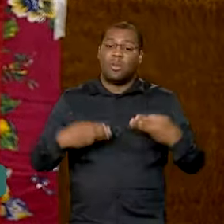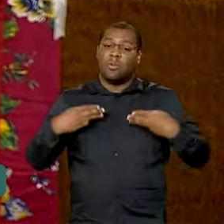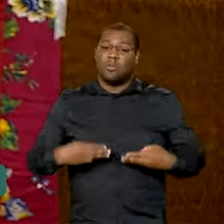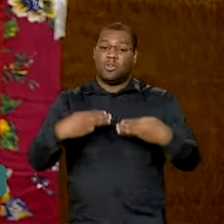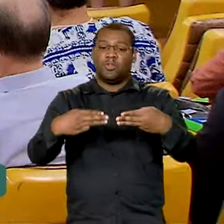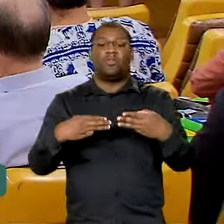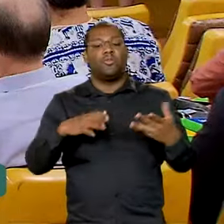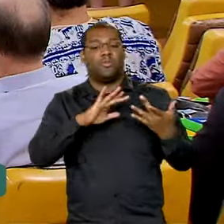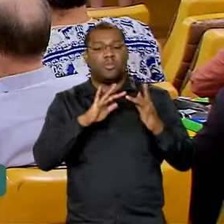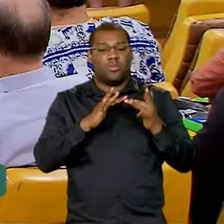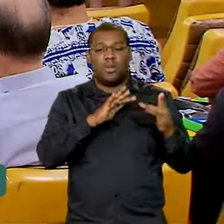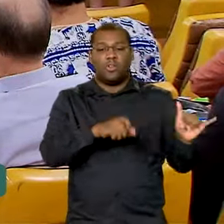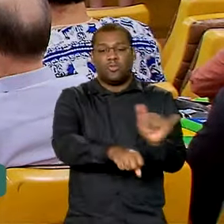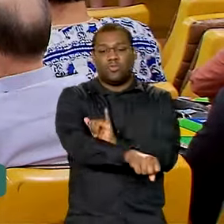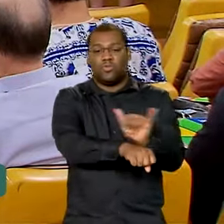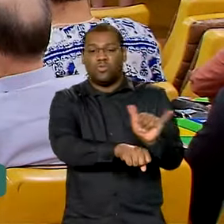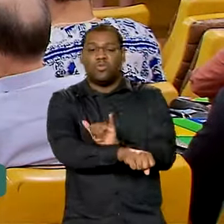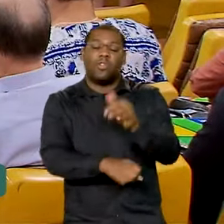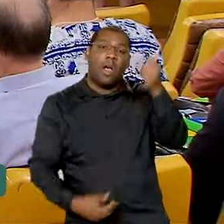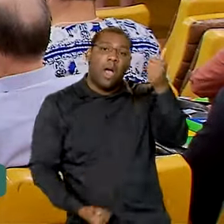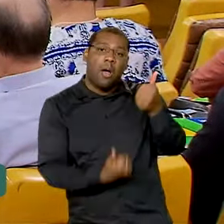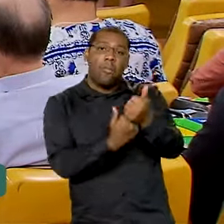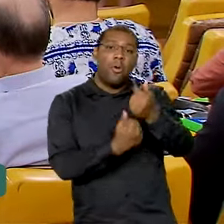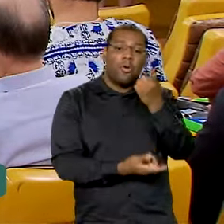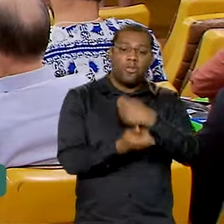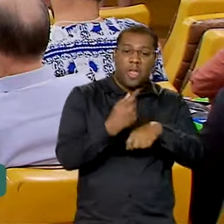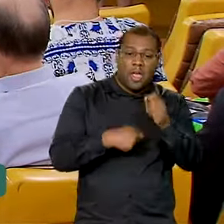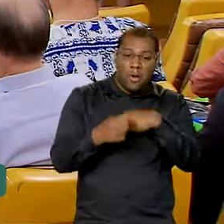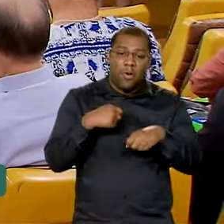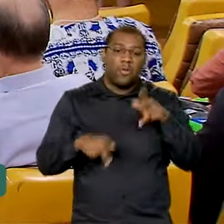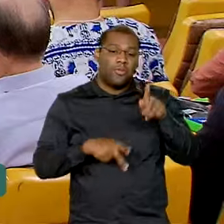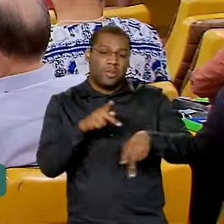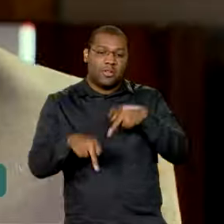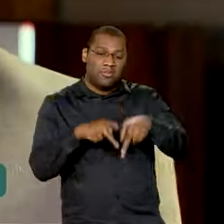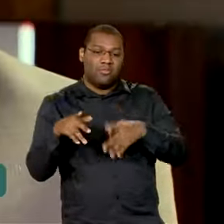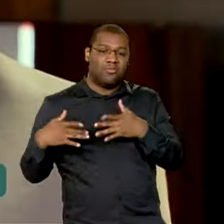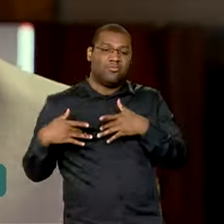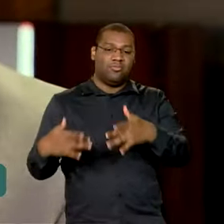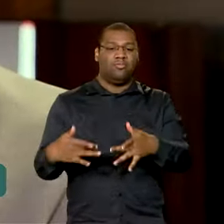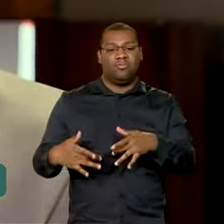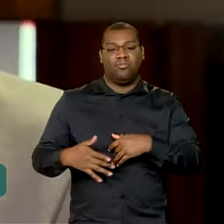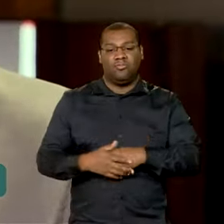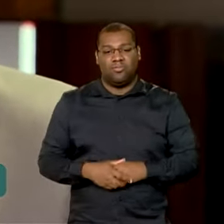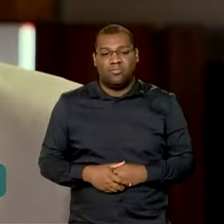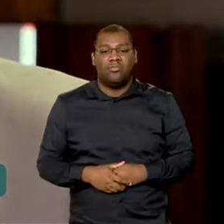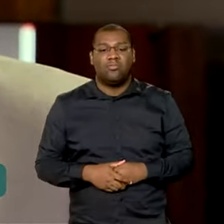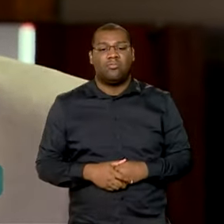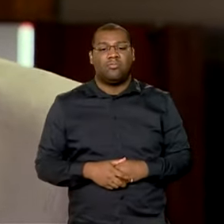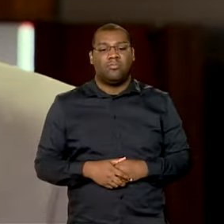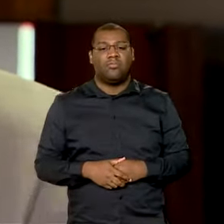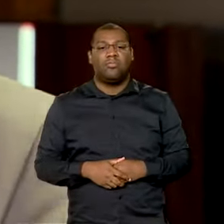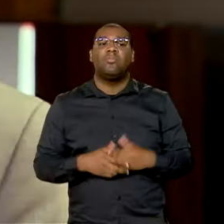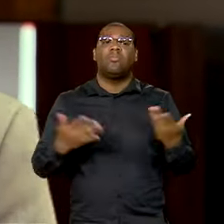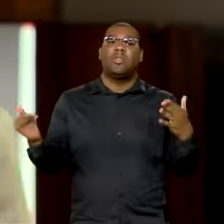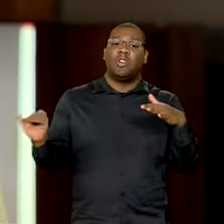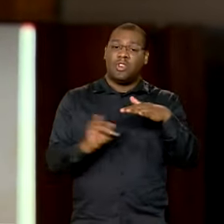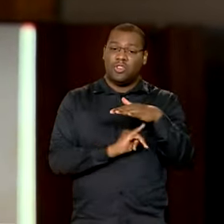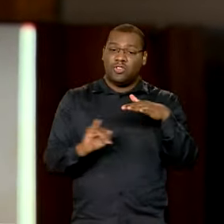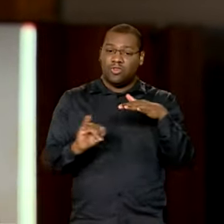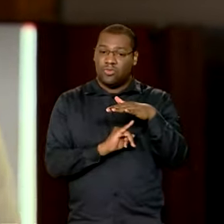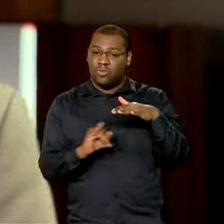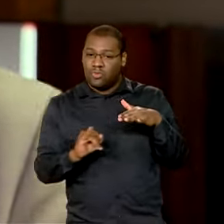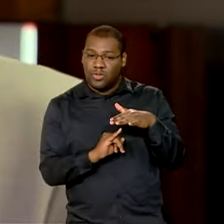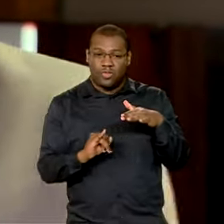relacionadas à economia popular e solidária no país. Quanto mais organizações estiverem